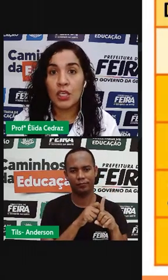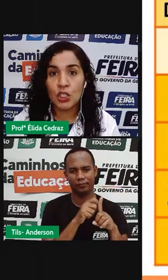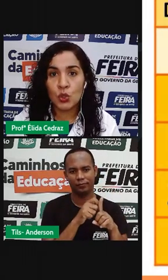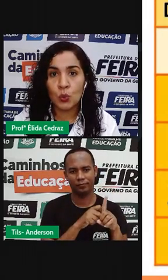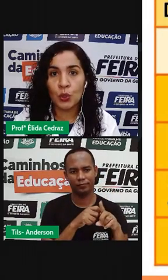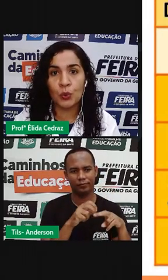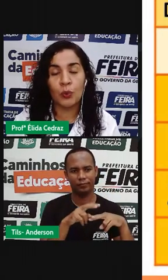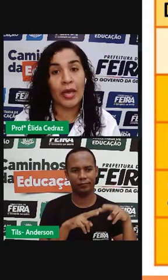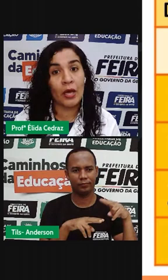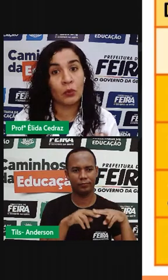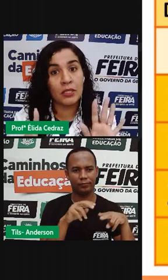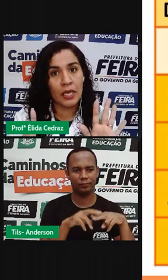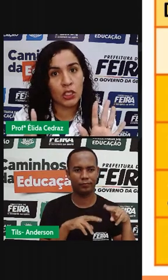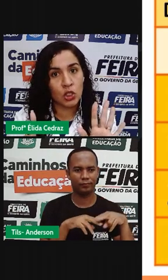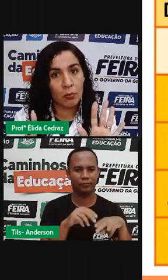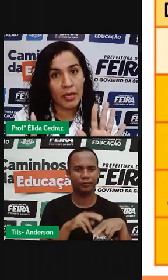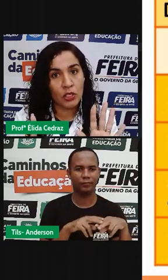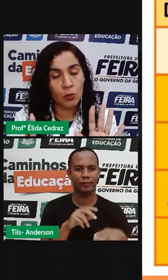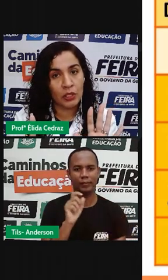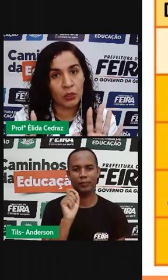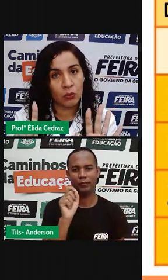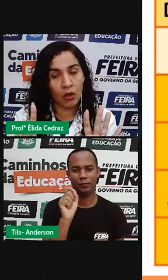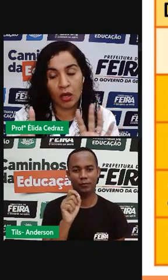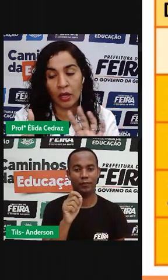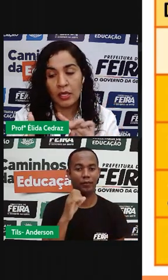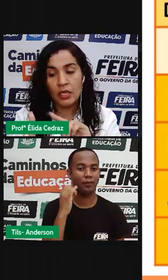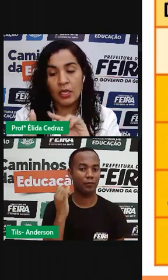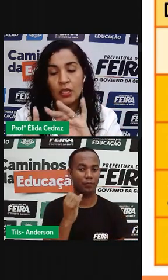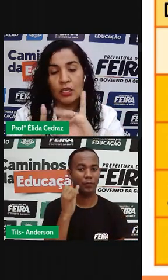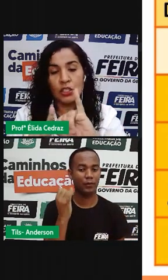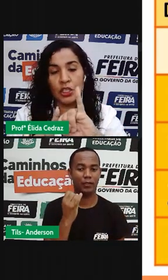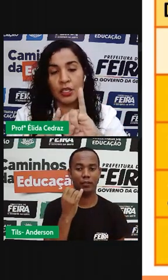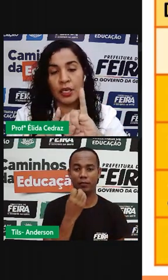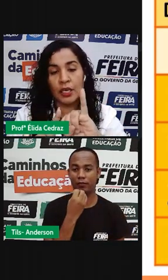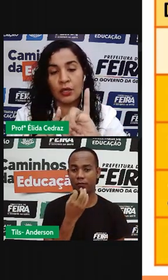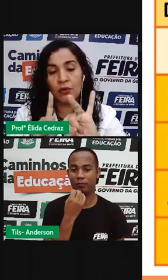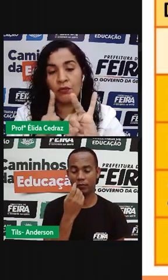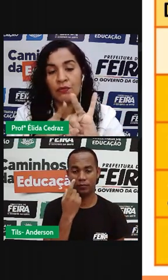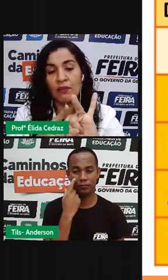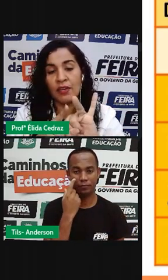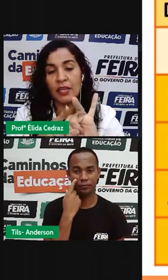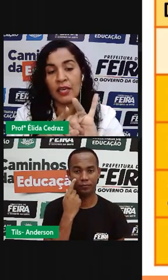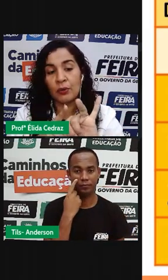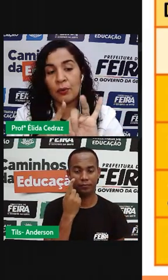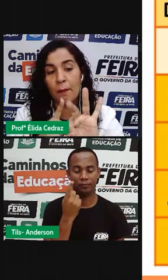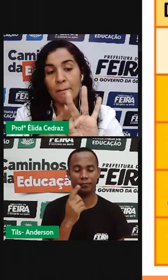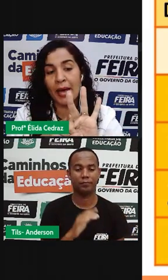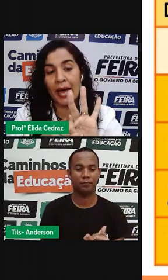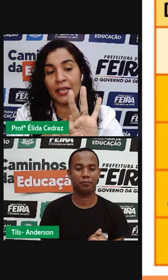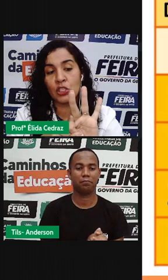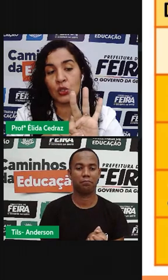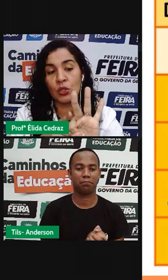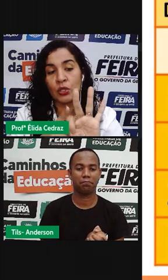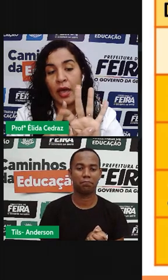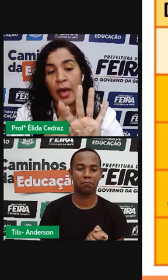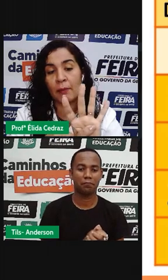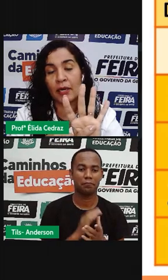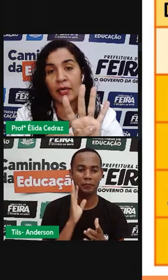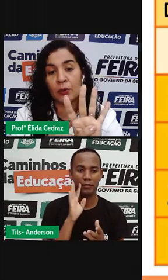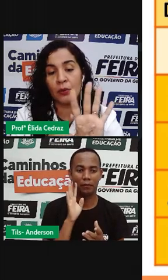E junho é o sexto mês do ano. Ó, janeiro, fevereiro, março,